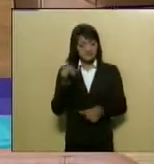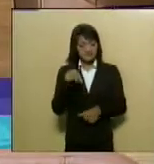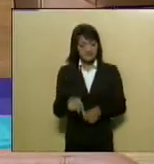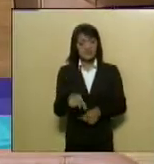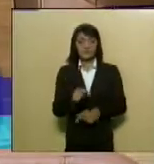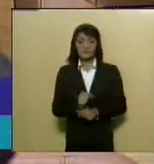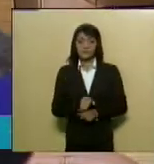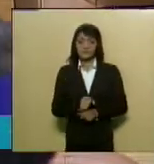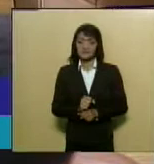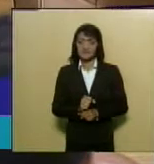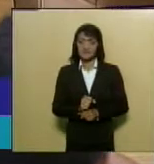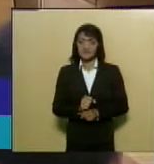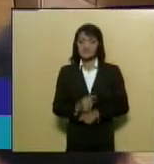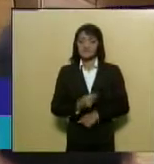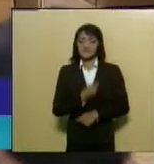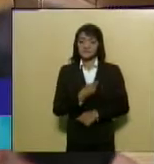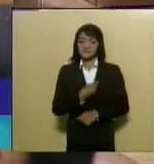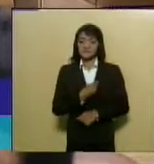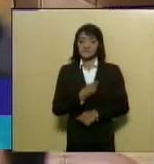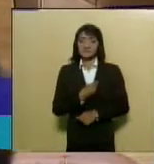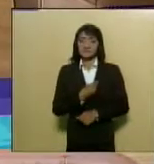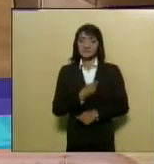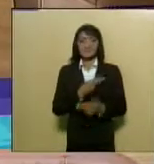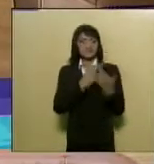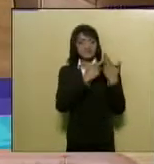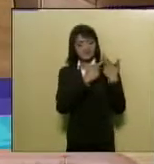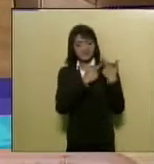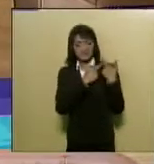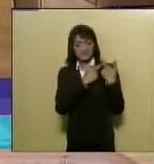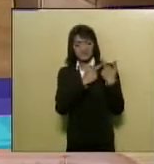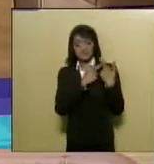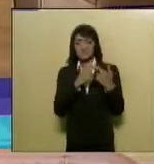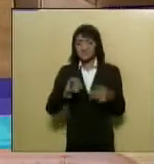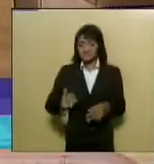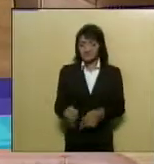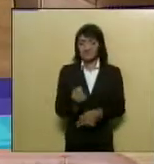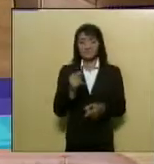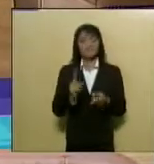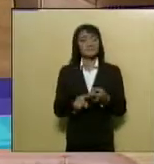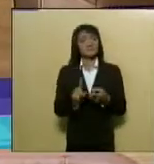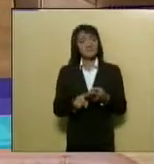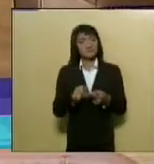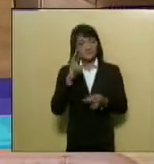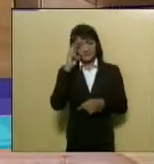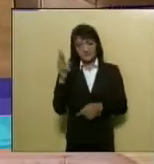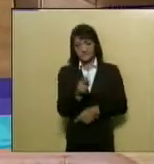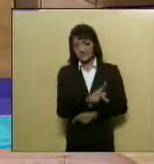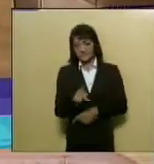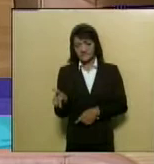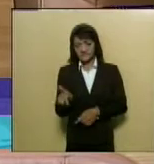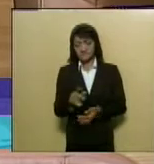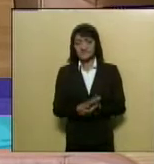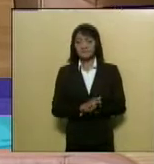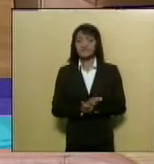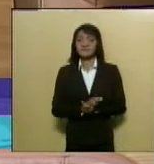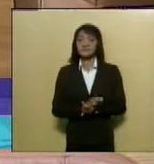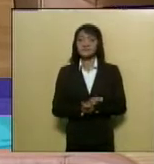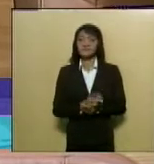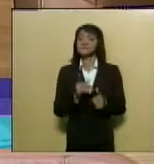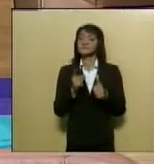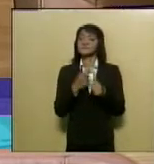para fazer, para cumprir o seu dever constitucional. Eu quero aproveitar a oportunidade, senhor presidente. Primeiro, para